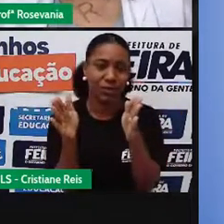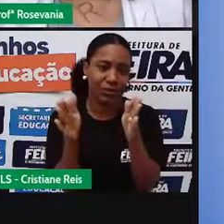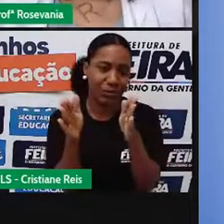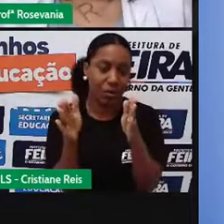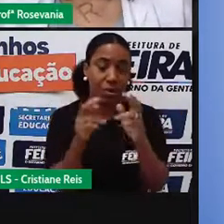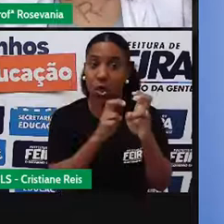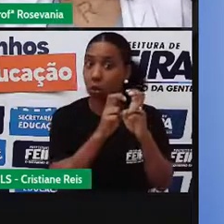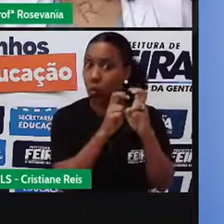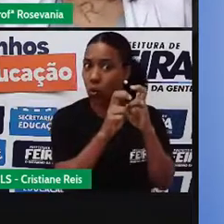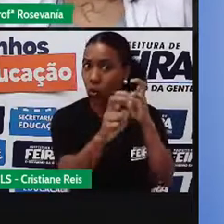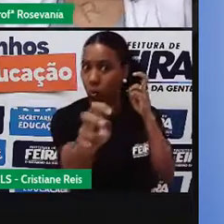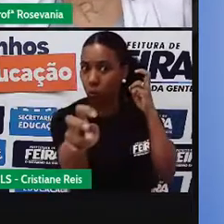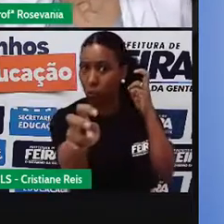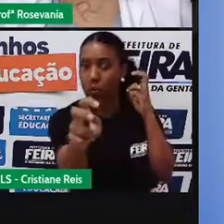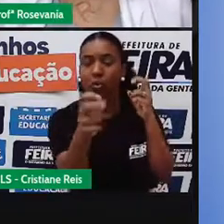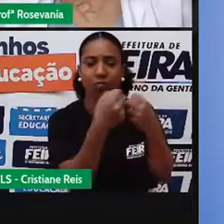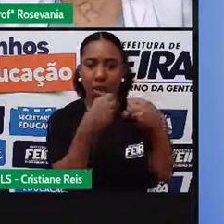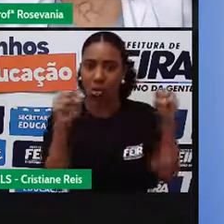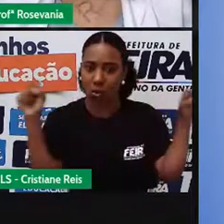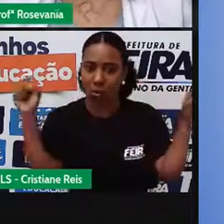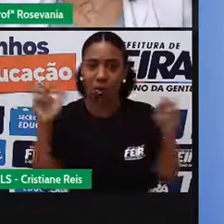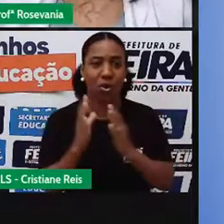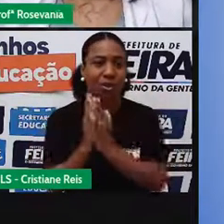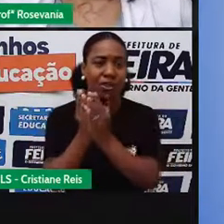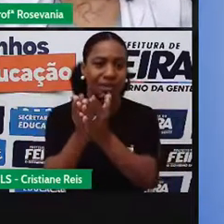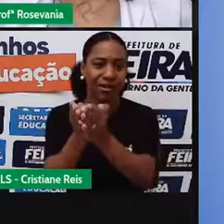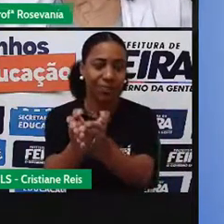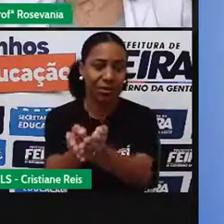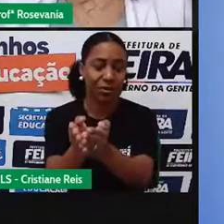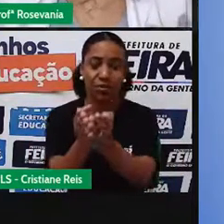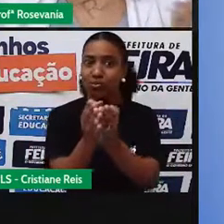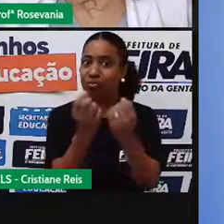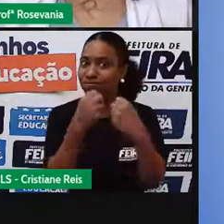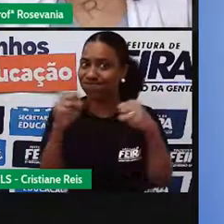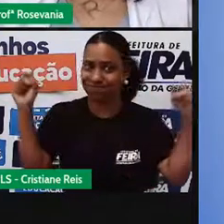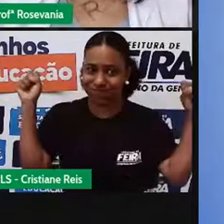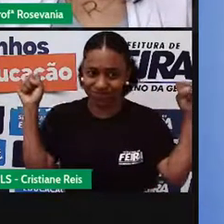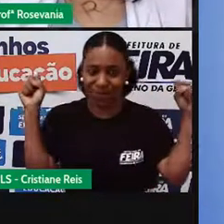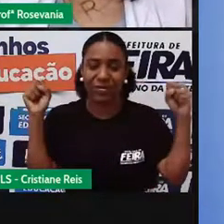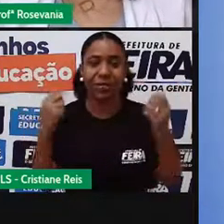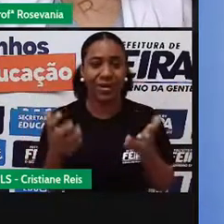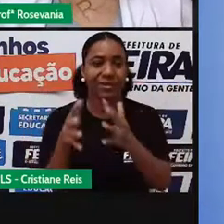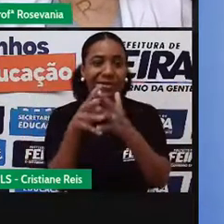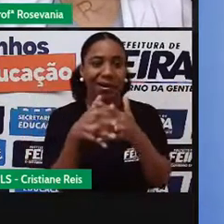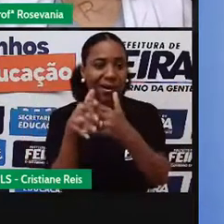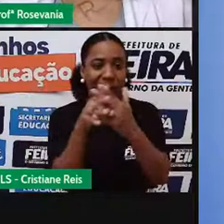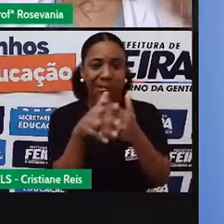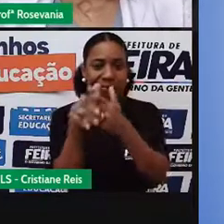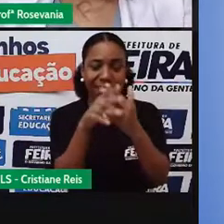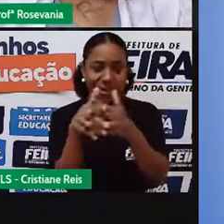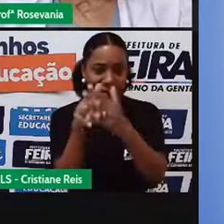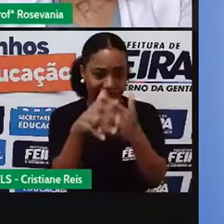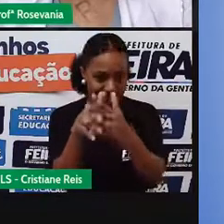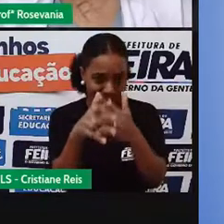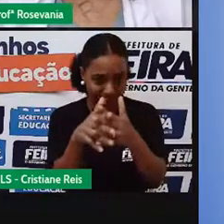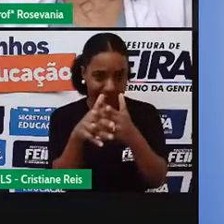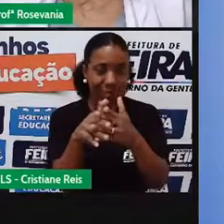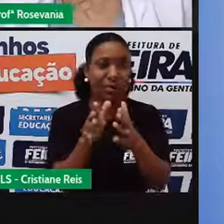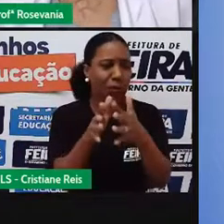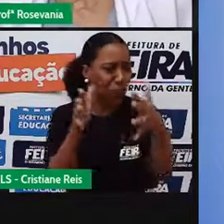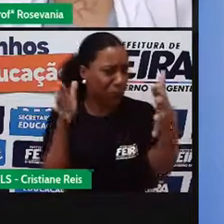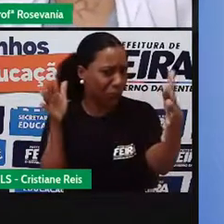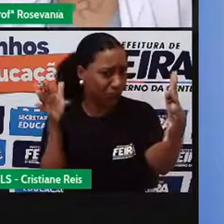quantidade menor de cargas, mesmo os caminhões levam uma quantidade menor de cargas. Tem um alto índice, né, de poluição, porque está jogando aí,